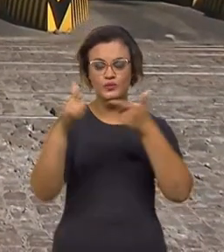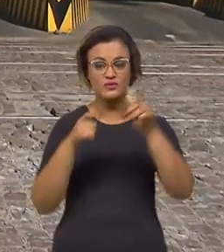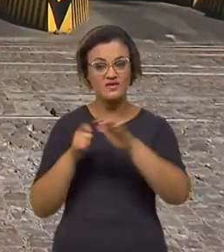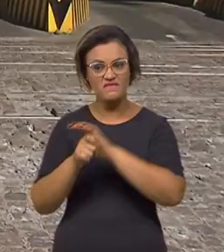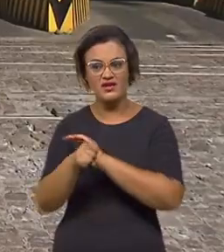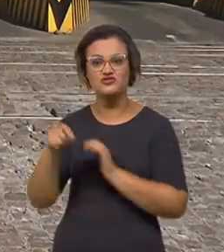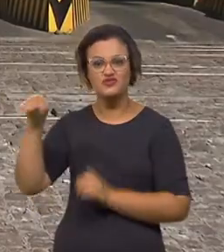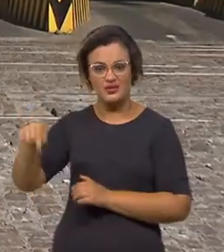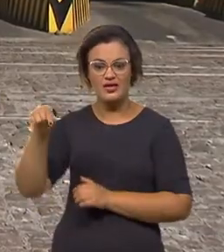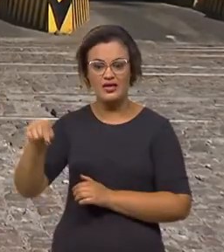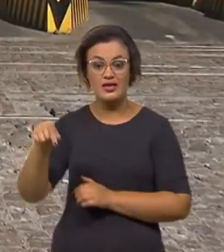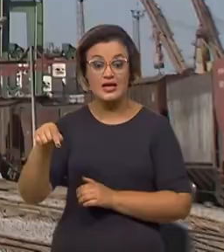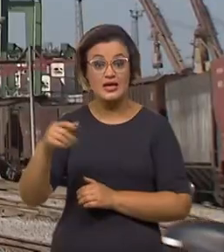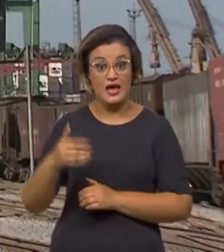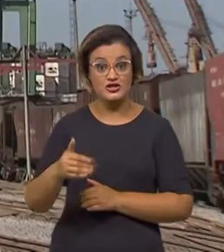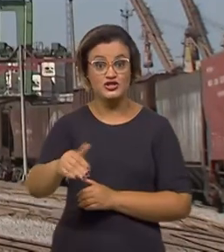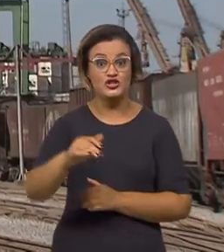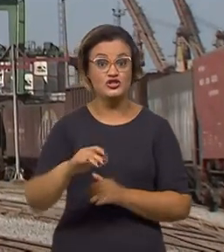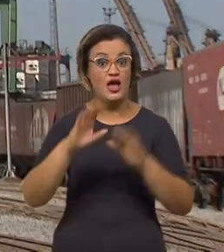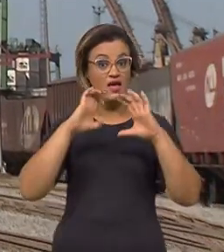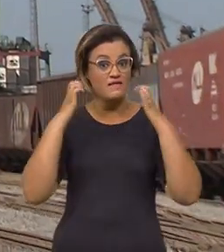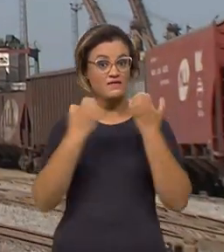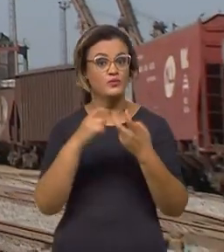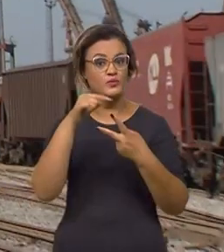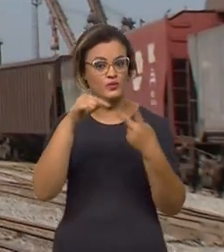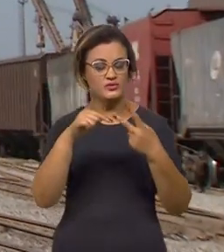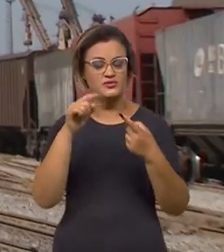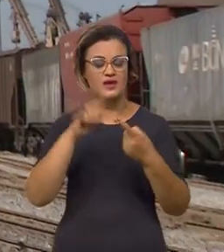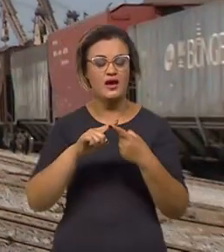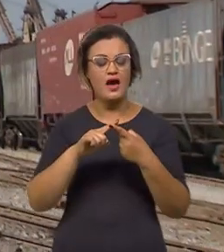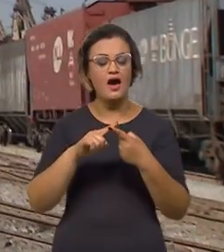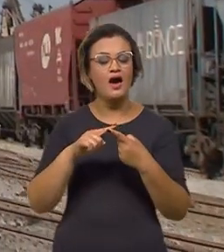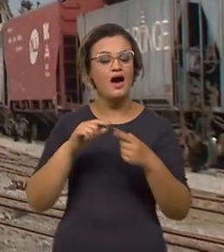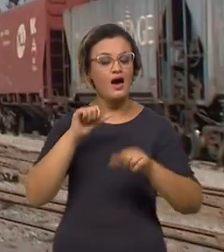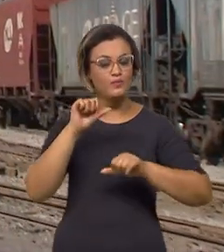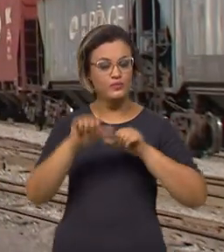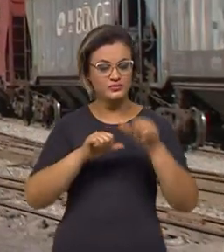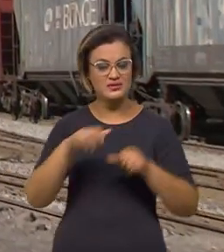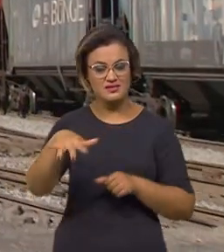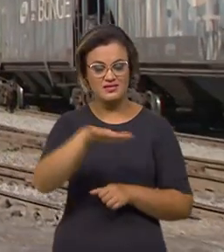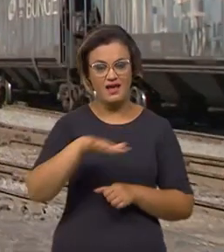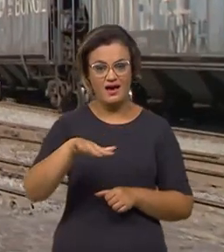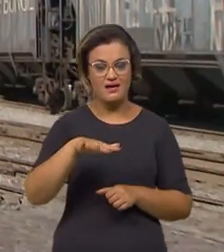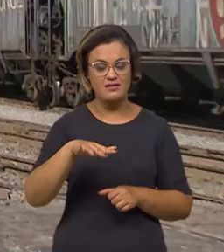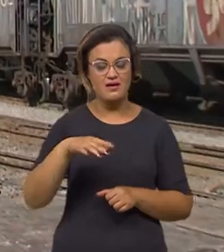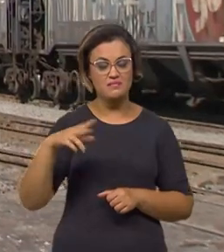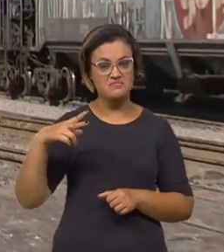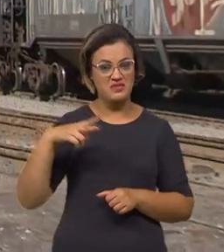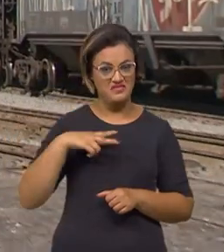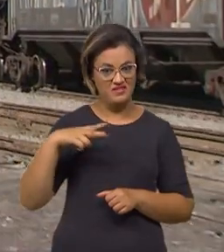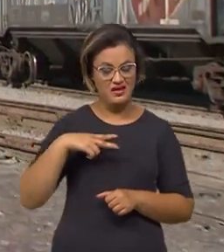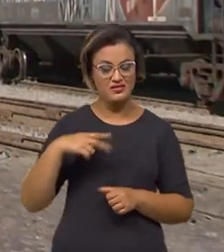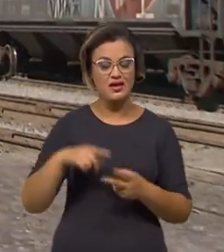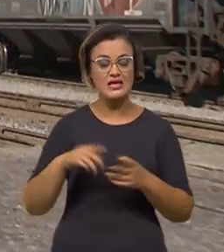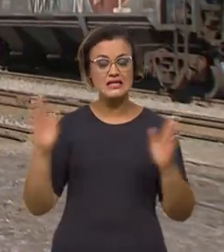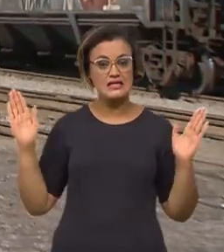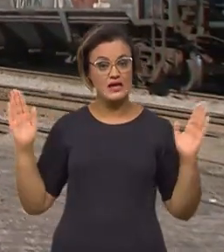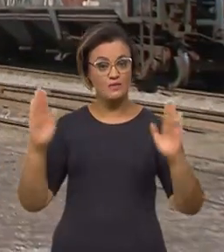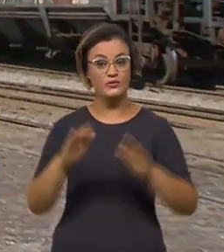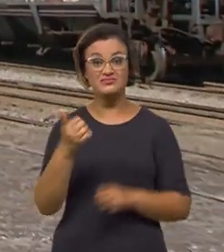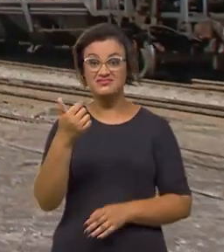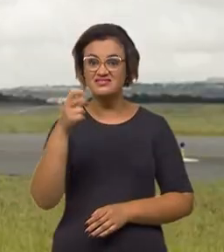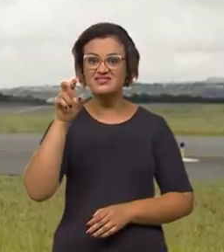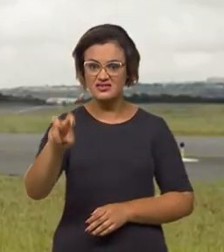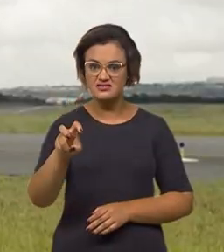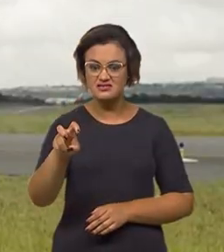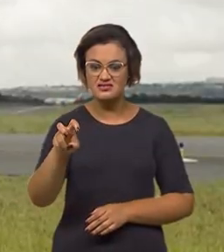dois grandes eventos devem ocorrer neste ano. A desestatização do Porto de Santos e a concessão de 15 aeroportos, entre